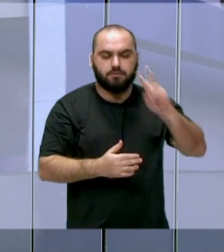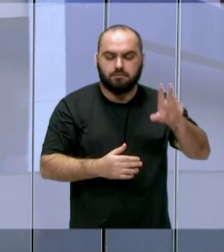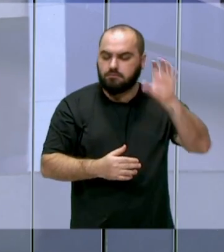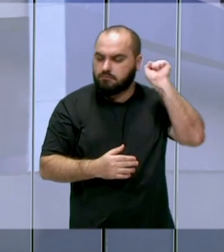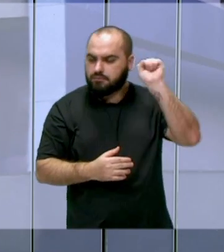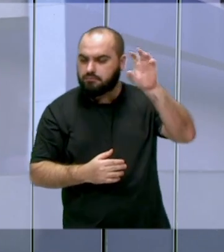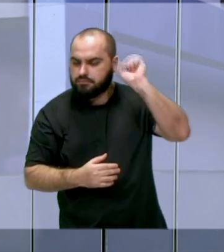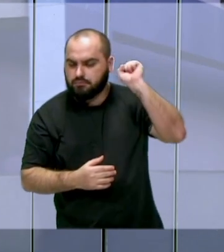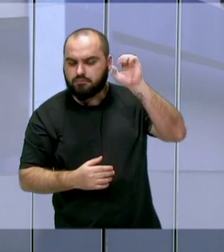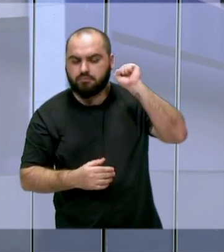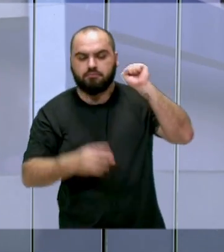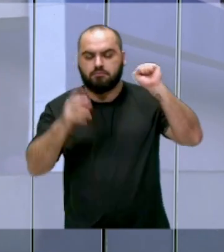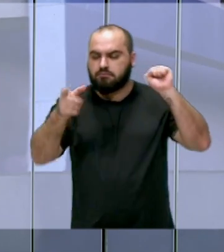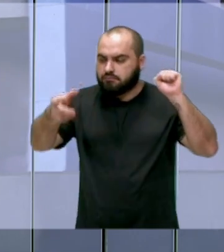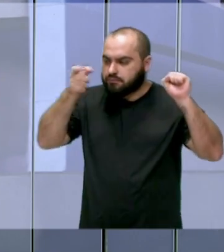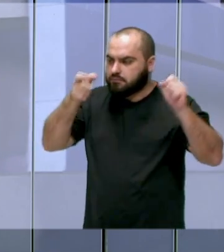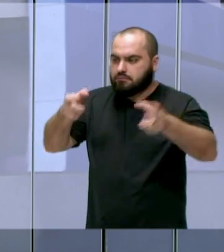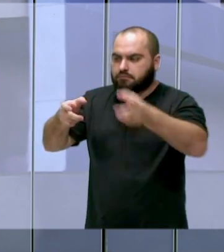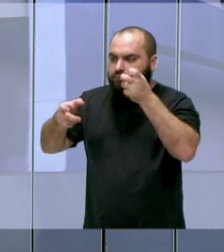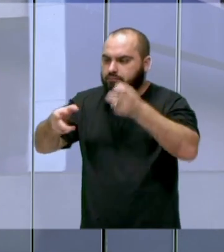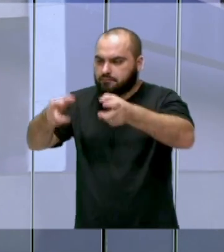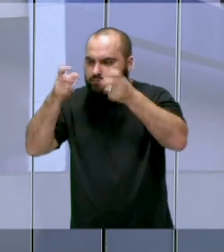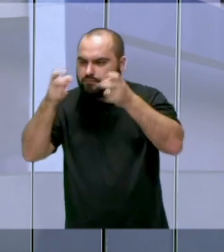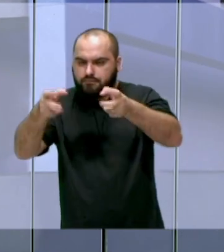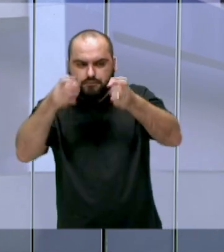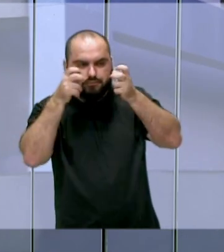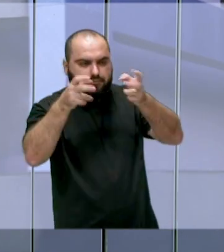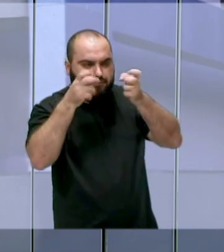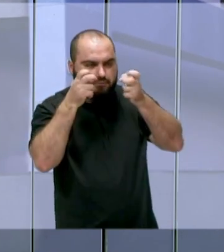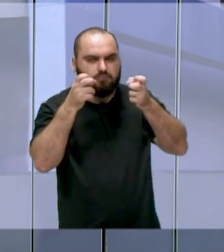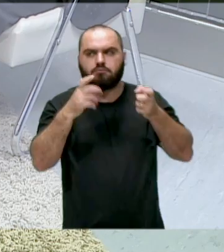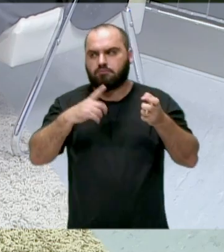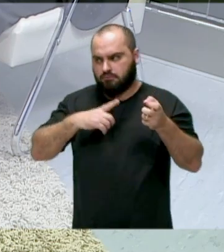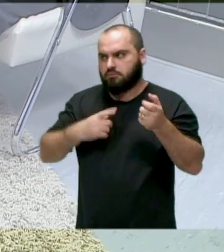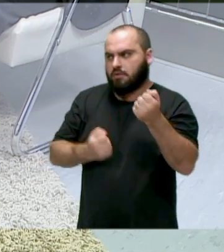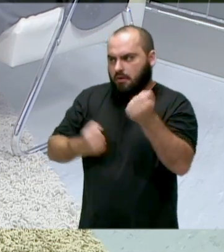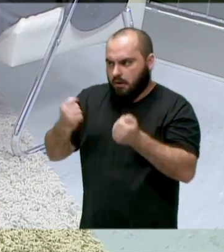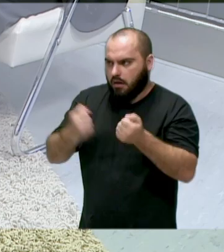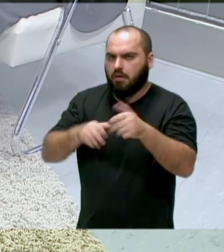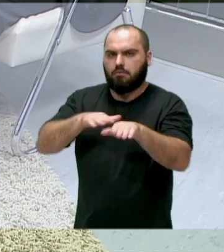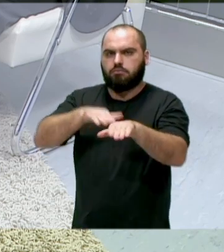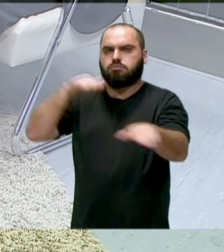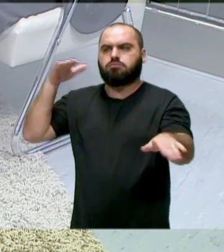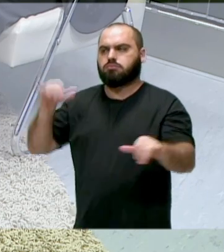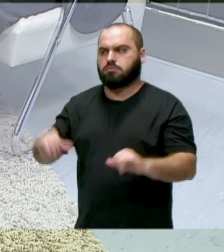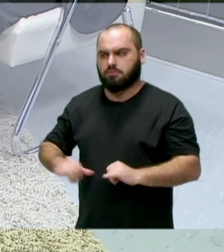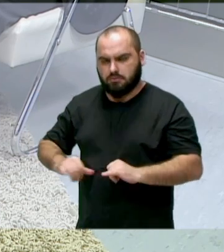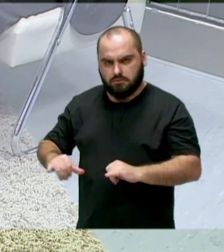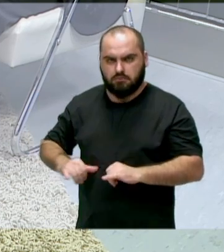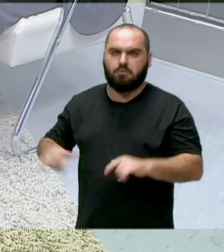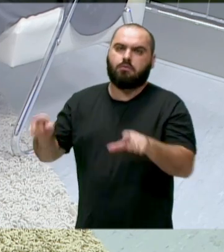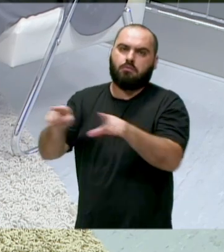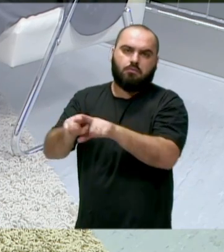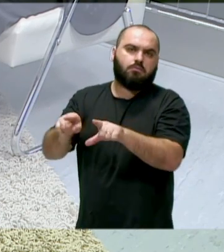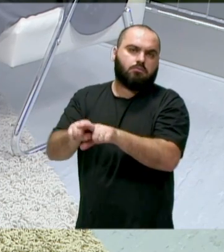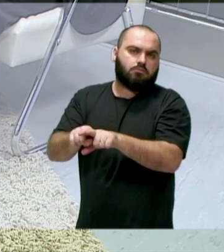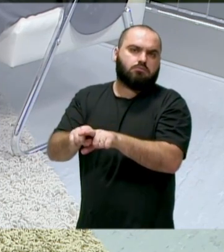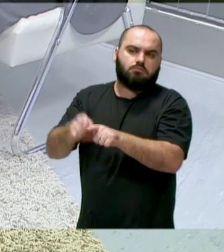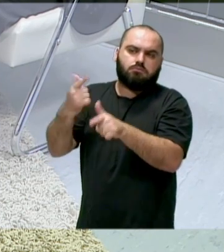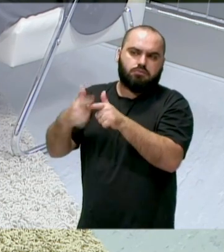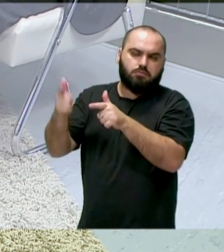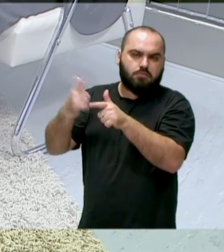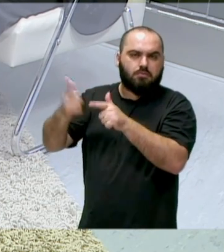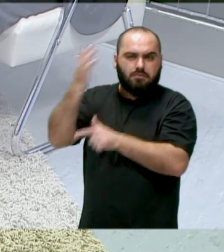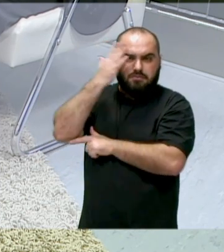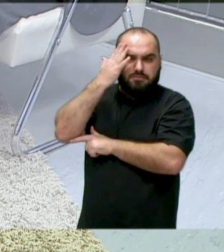vai observando também. Querendo ou não, a gente também anda de carro, também está no trânsito, também está ali sofrendo com esses problemas.